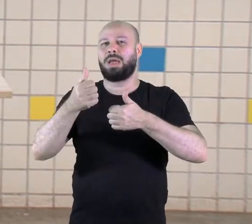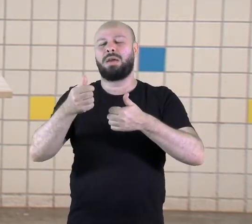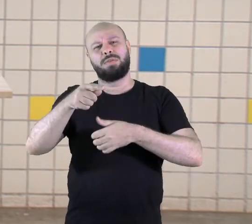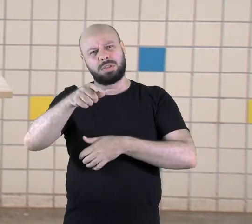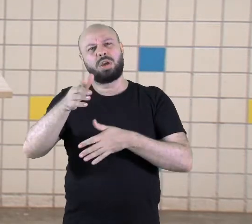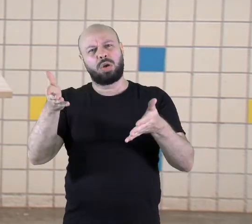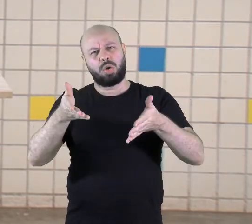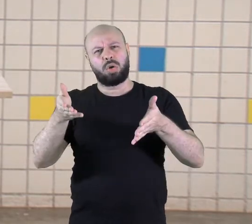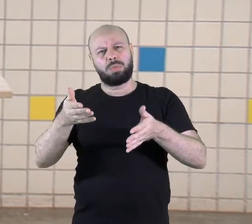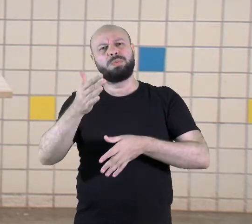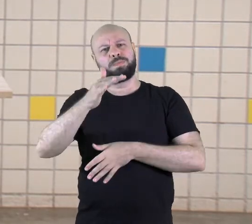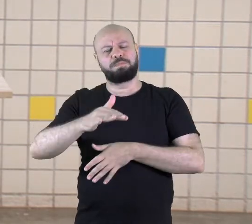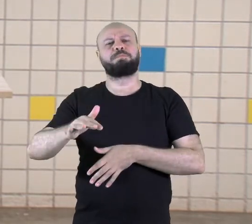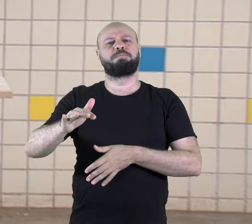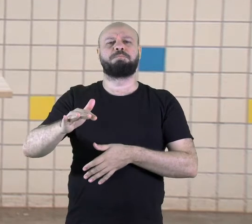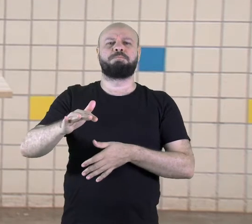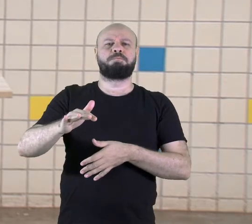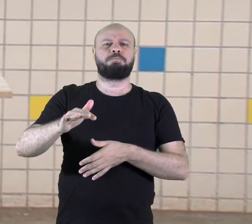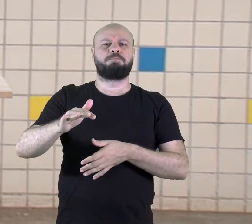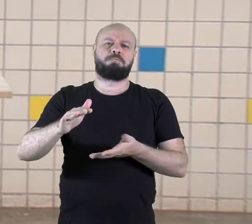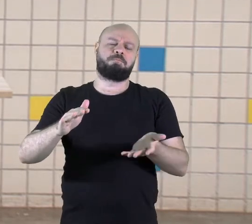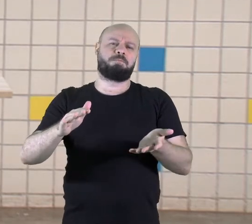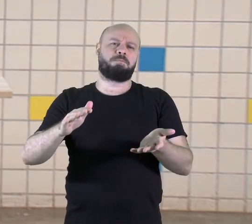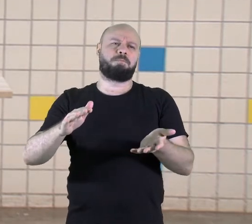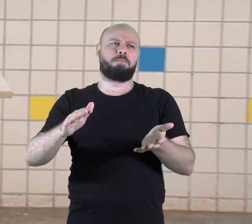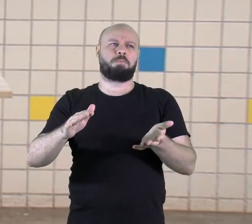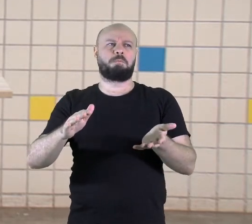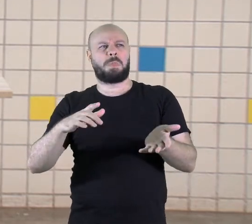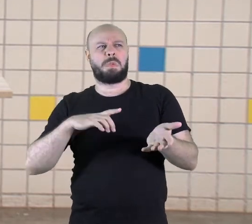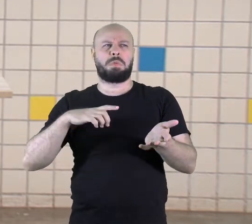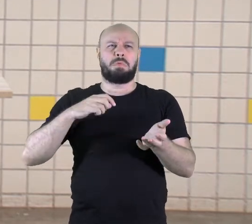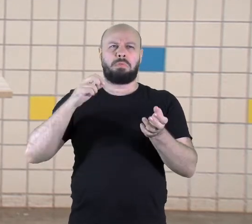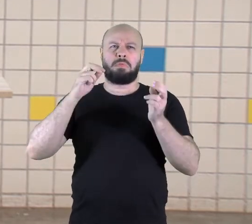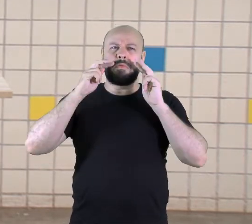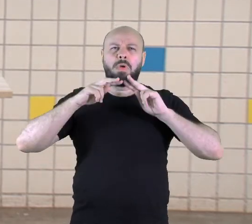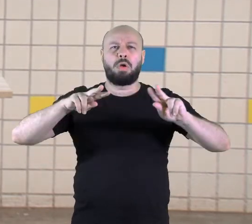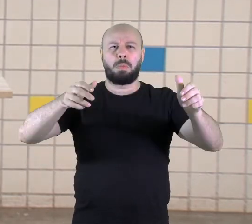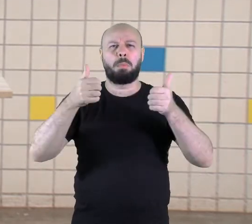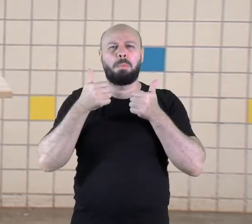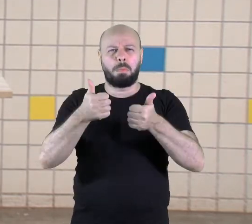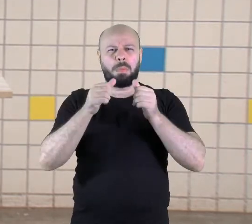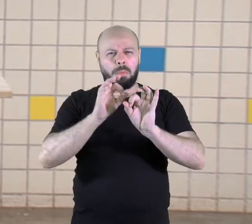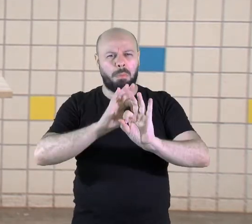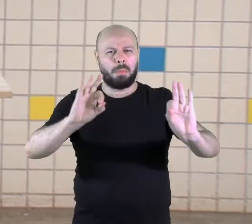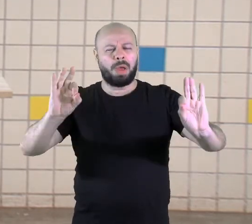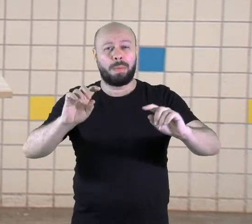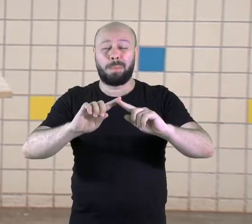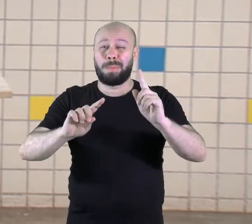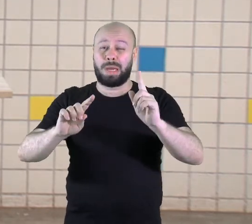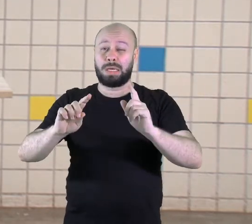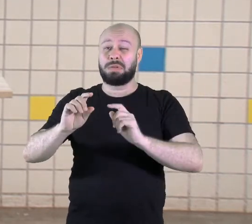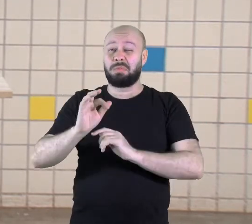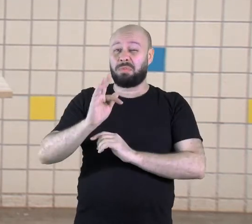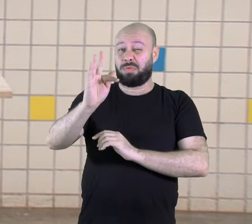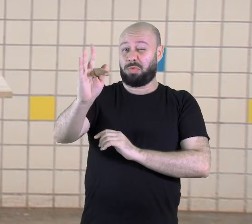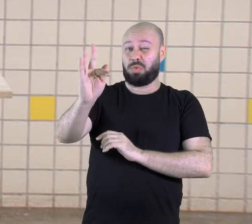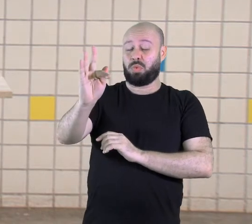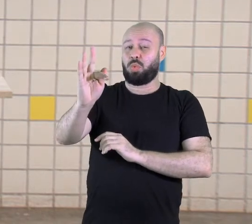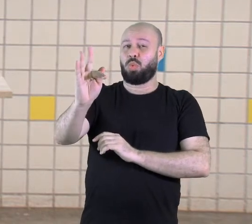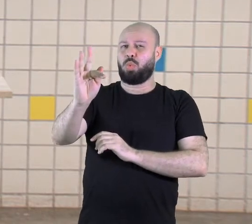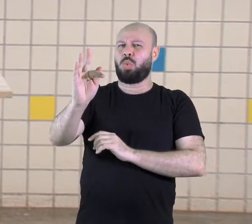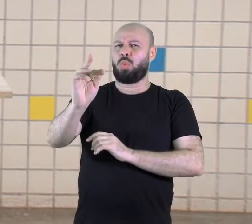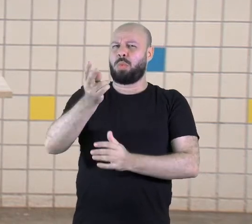criança, você está com sua visão ótima. Mas para você não ter